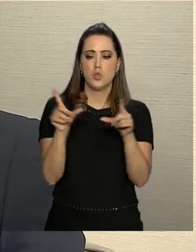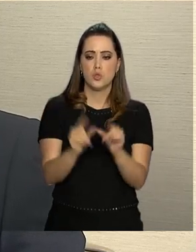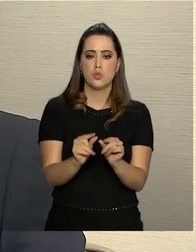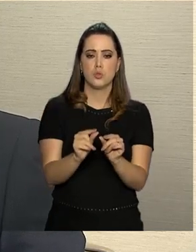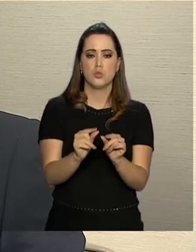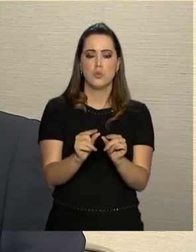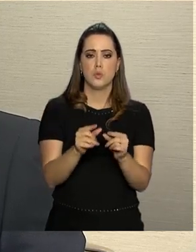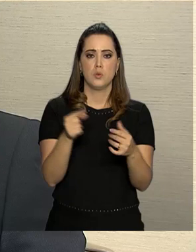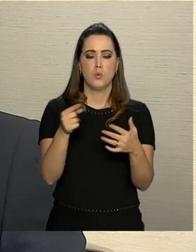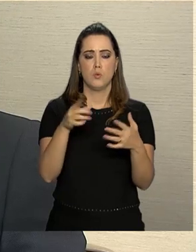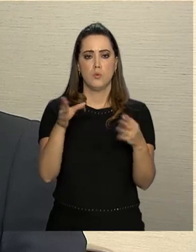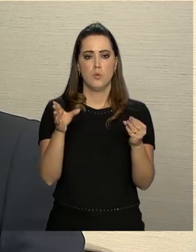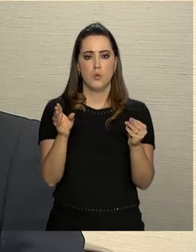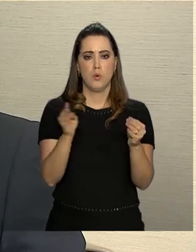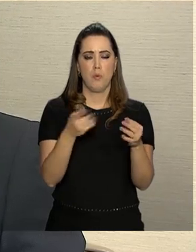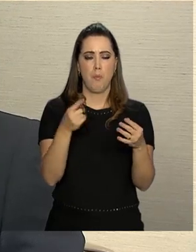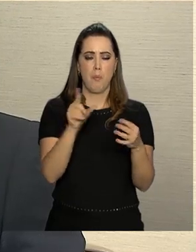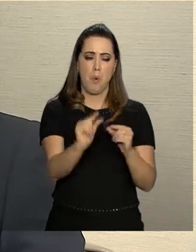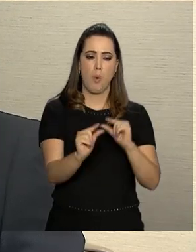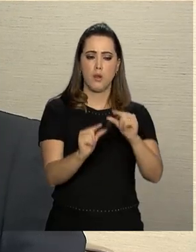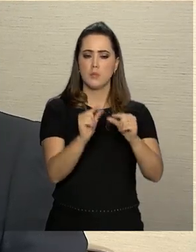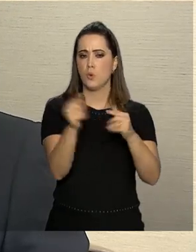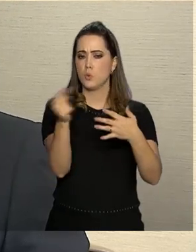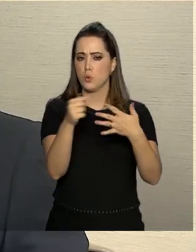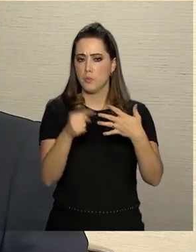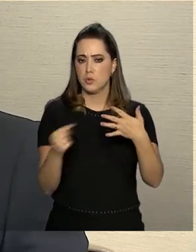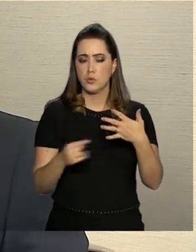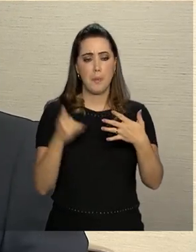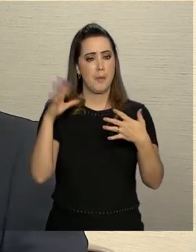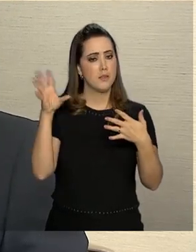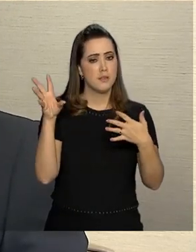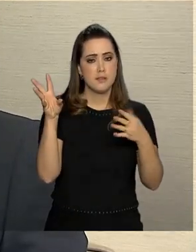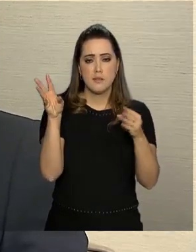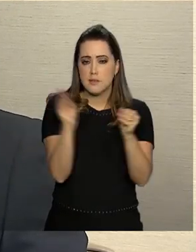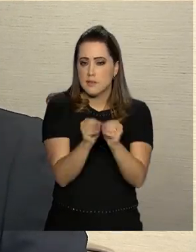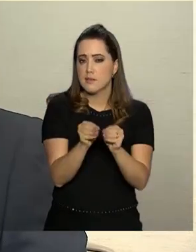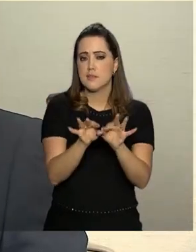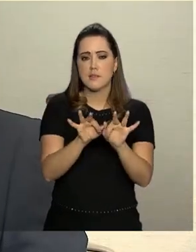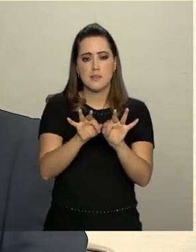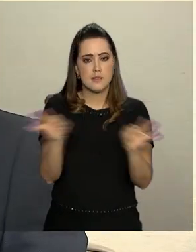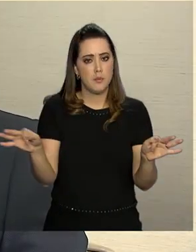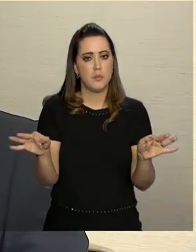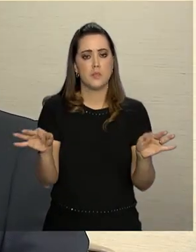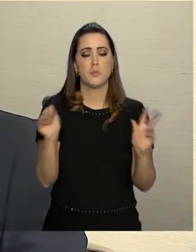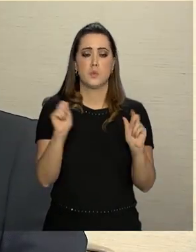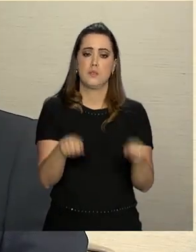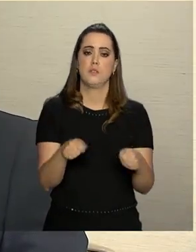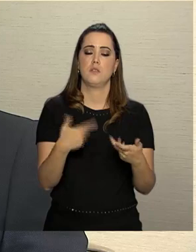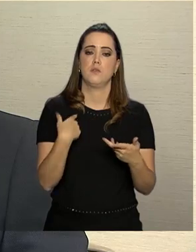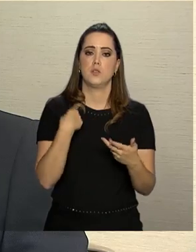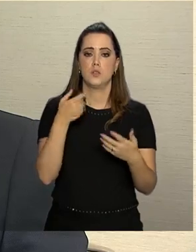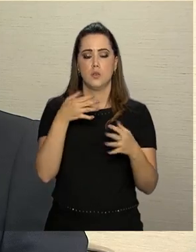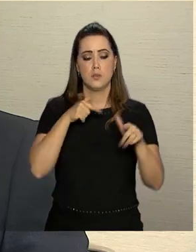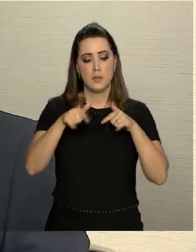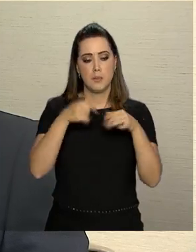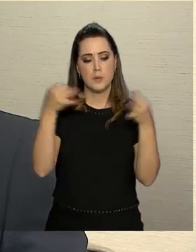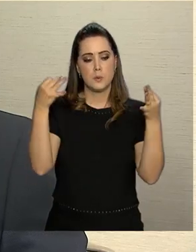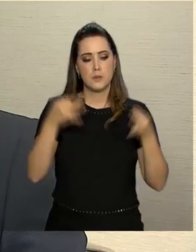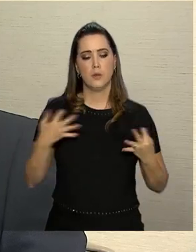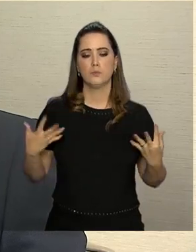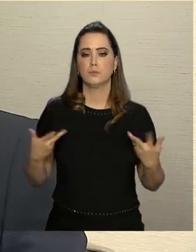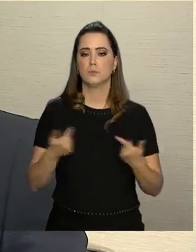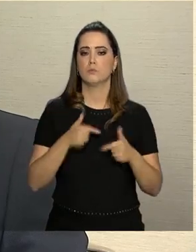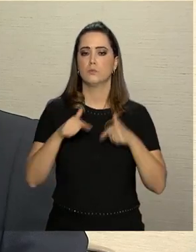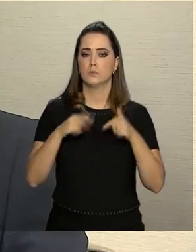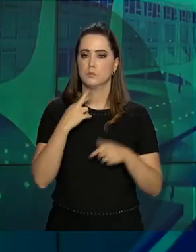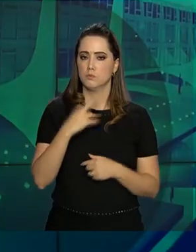número de metas a serem atingidas, de modo que nós sejamos o mais objetivo possível e que tenhamos medidas práticas como